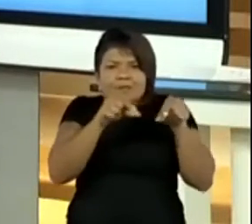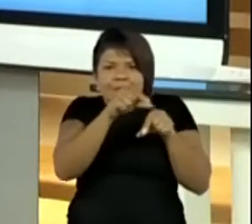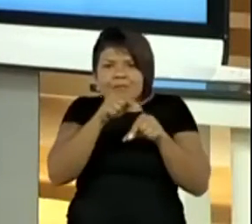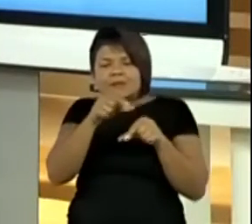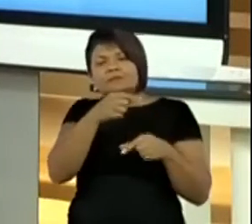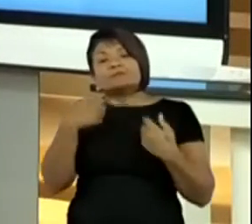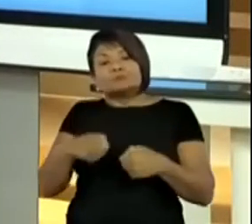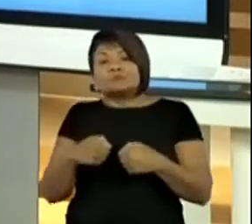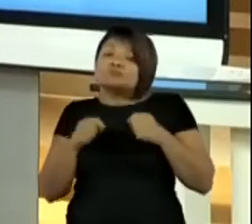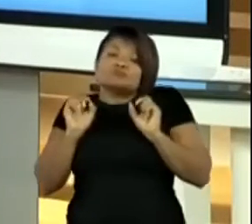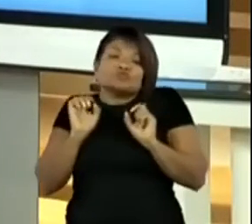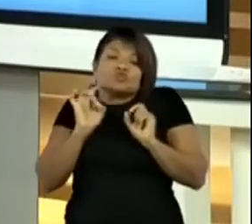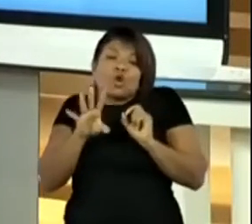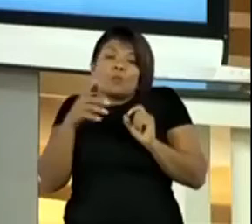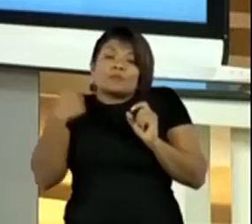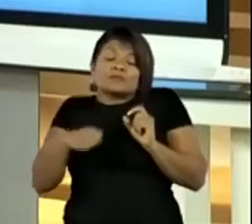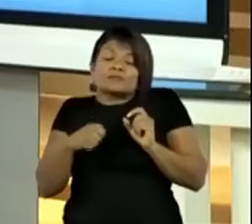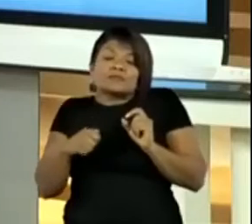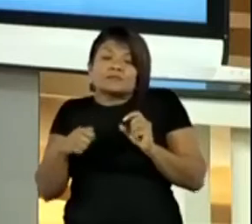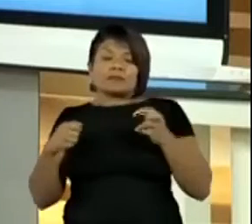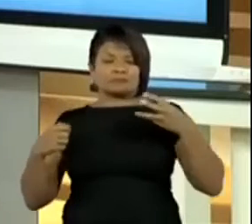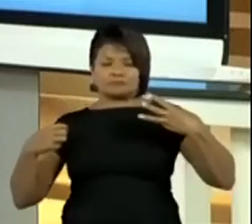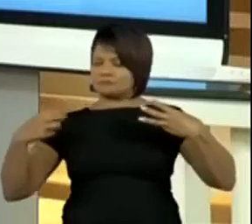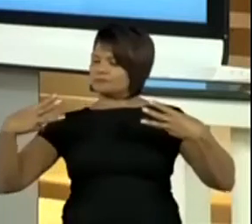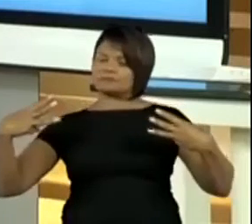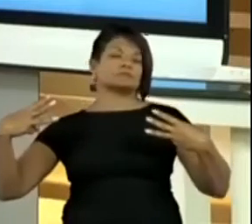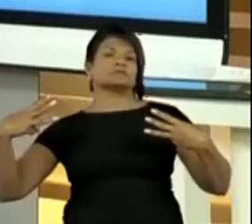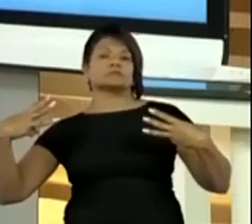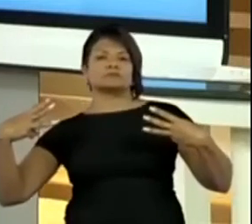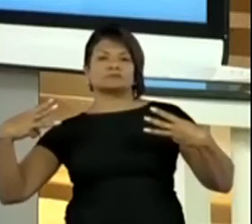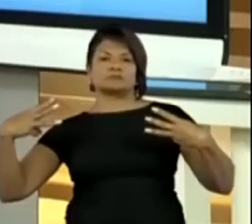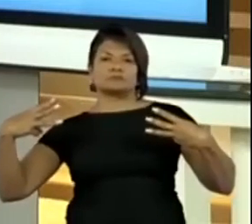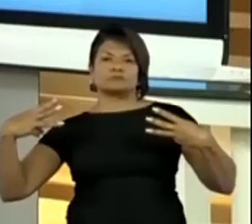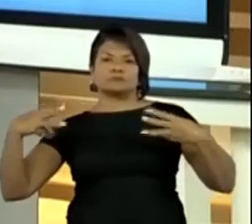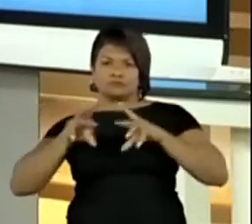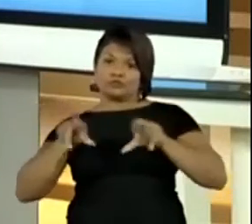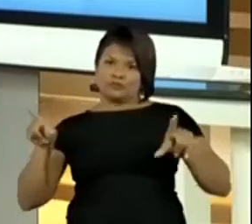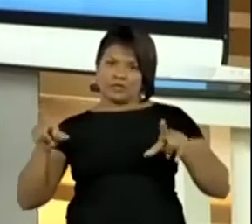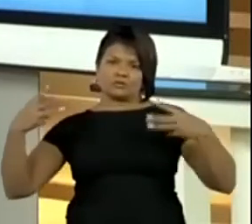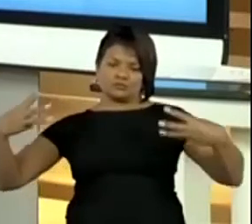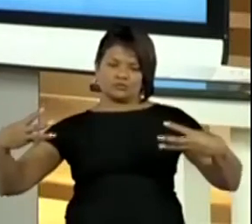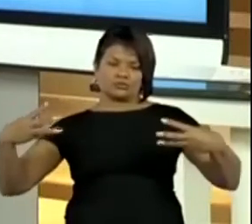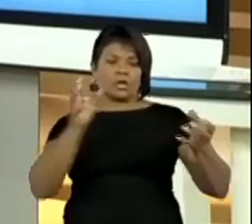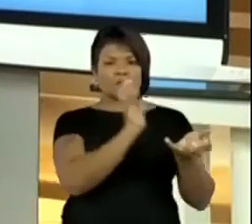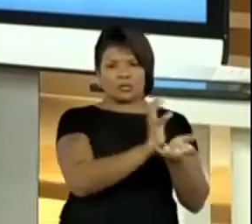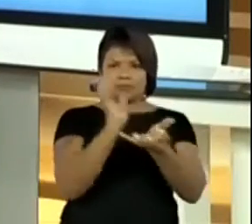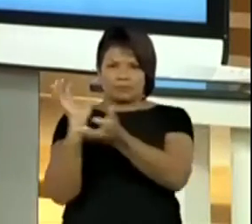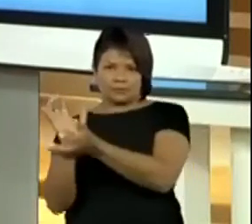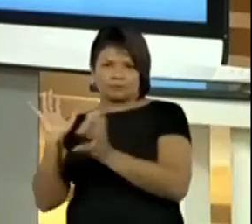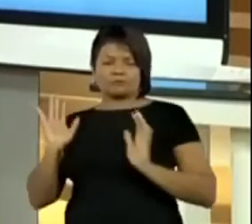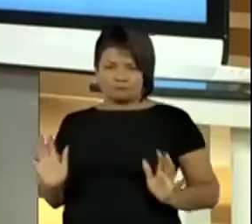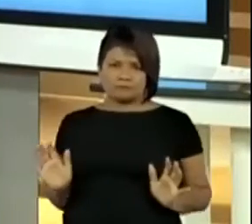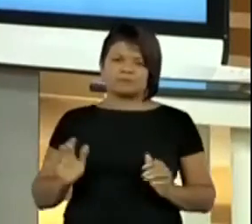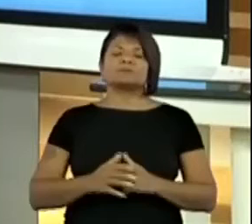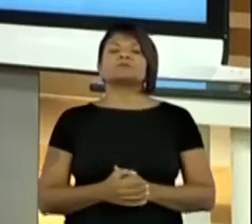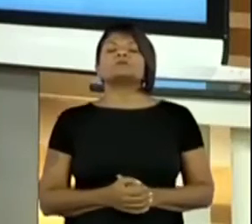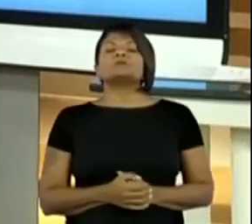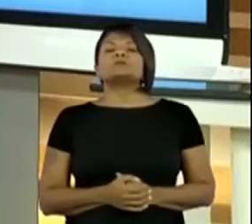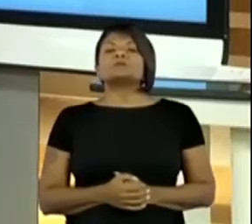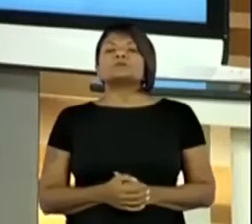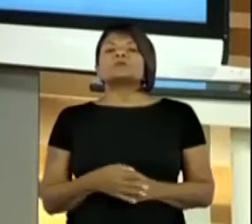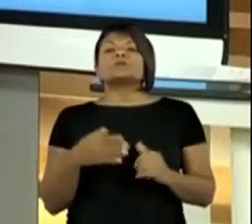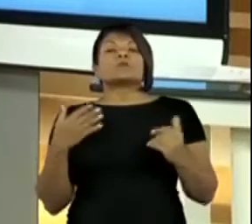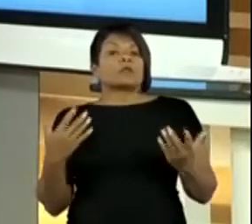vou precisar de três pecinhas de cada time, tá? Para cada time ou para cada equipe. Então, vamos lá. Eu tenho aqui